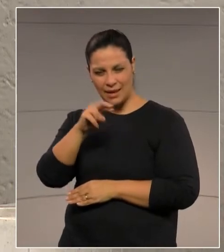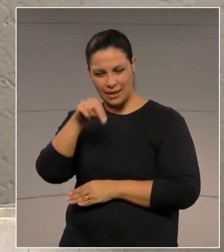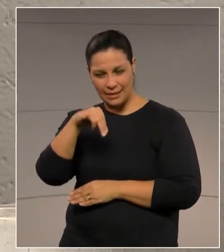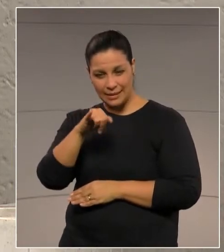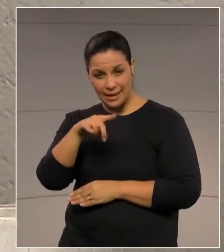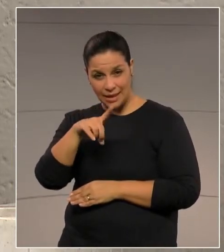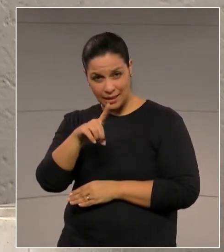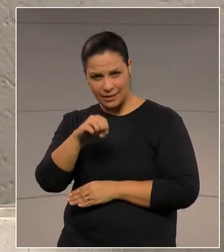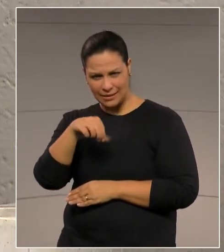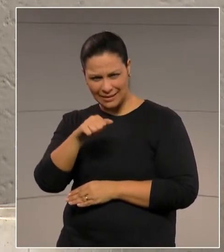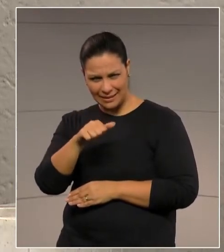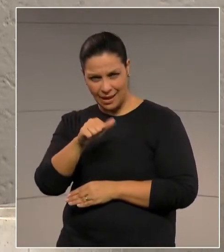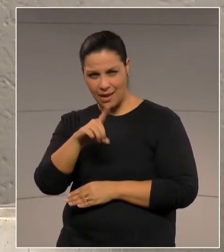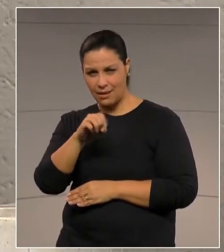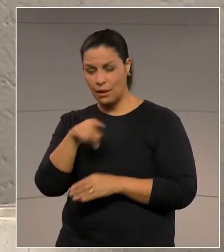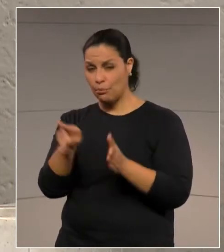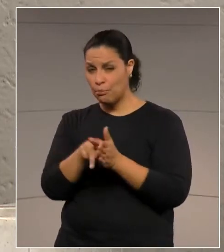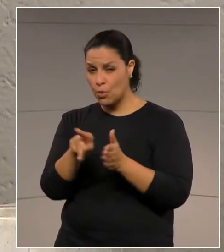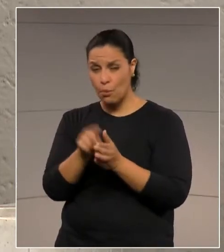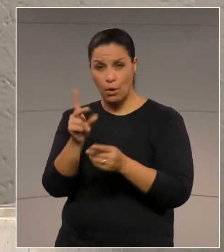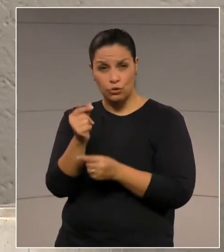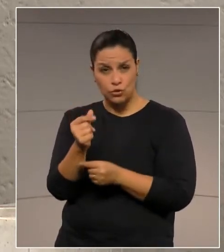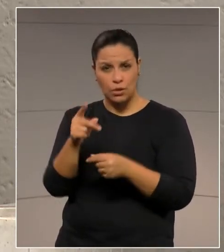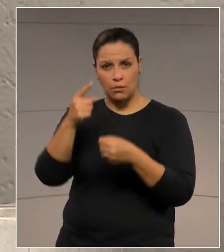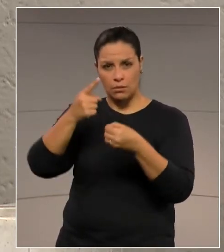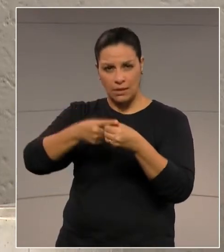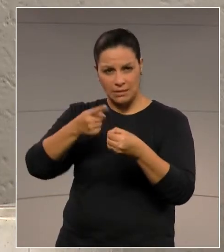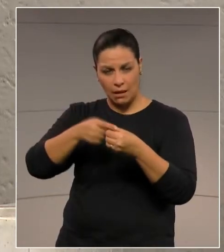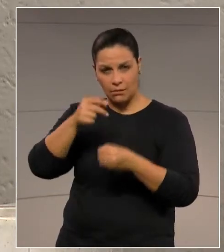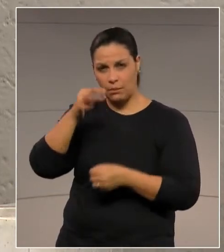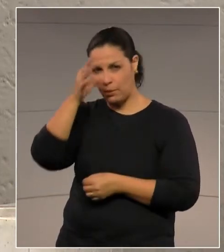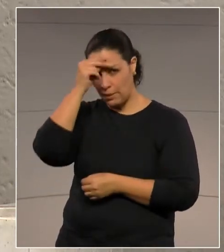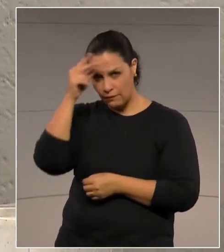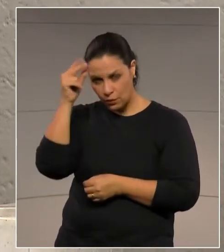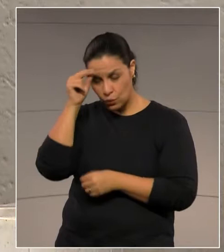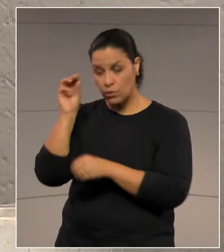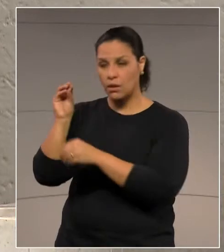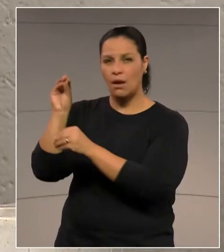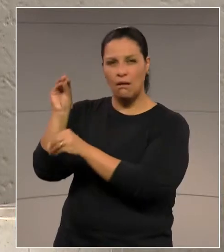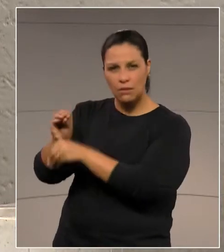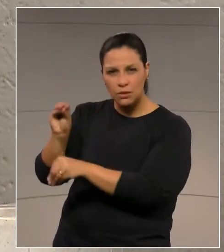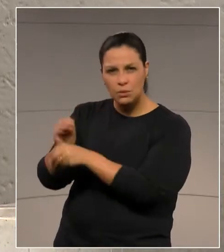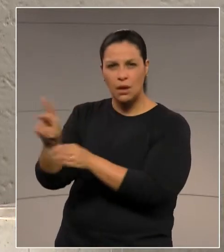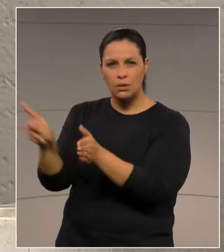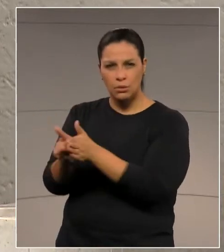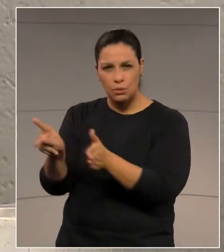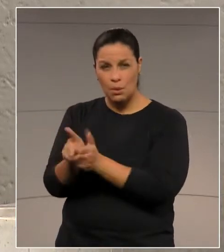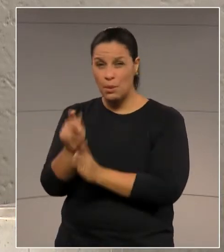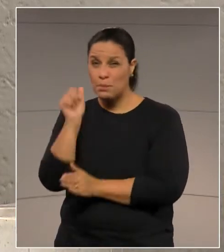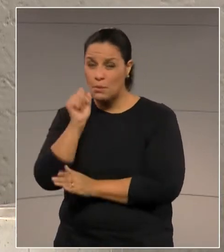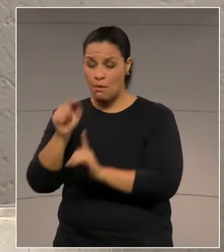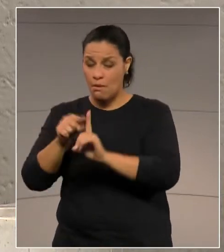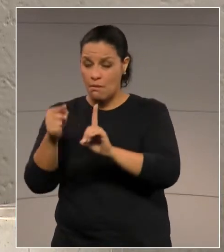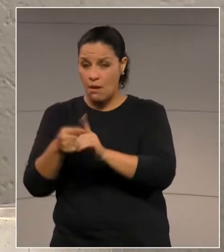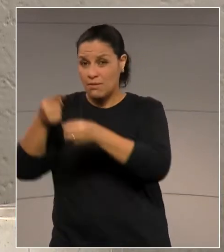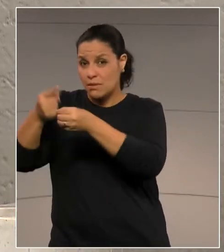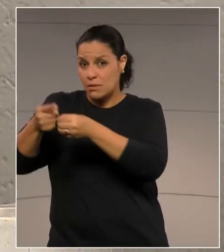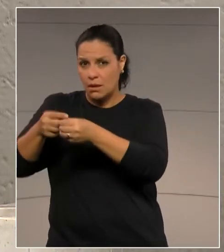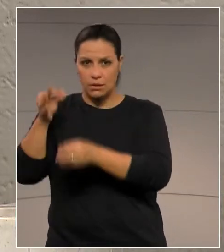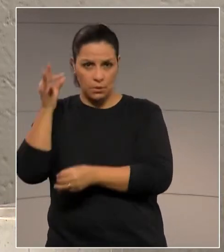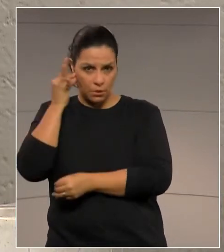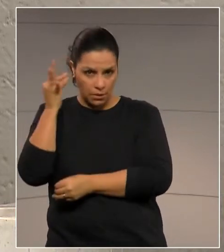recursos próprios do município, que atenderia as gestantes da cidade de Ponta Grossa,